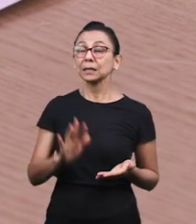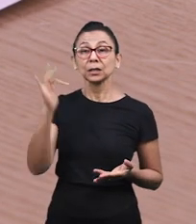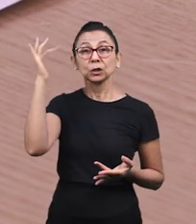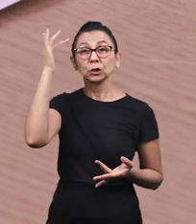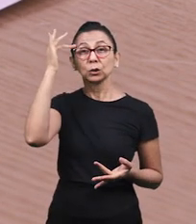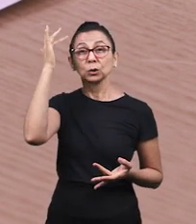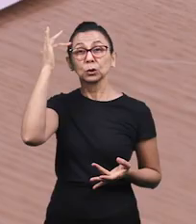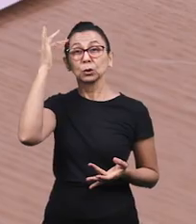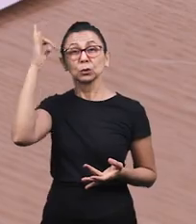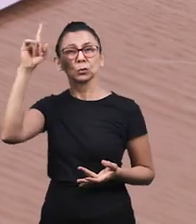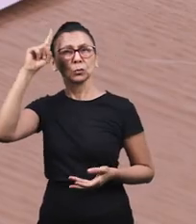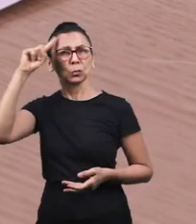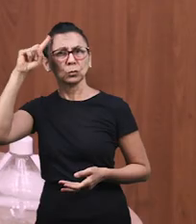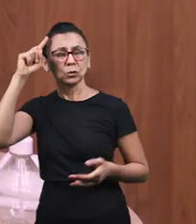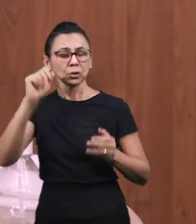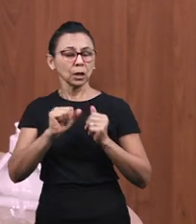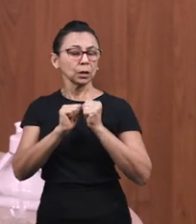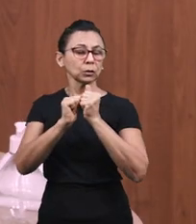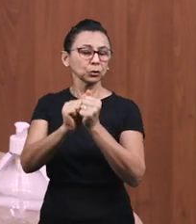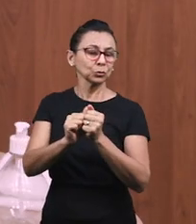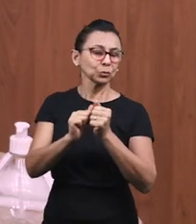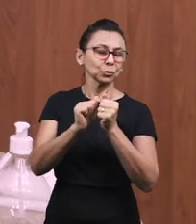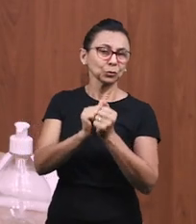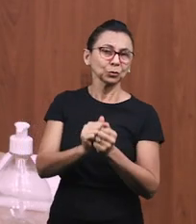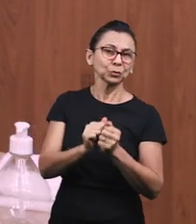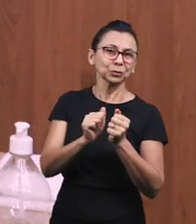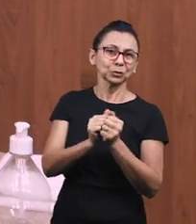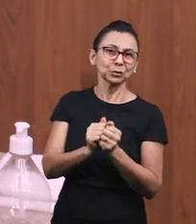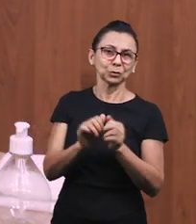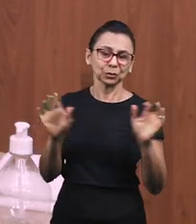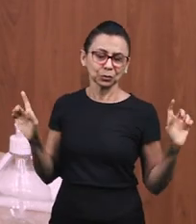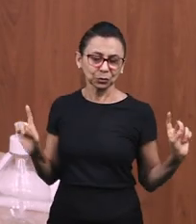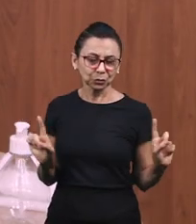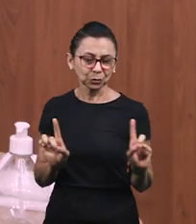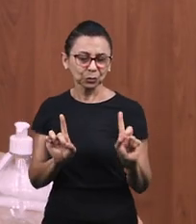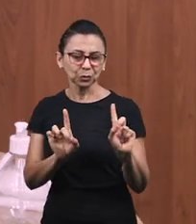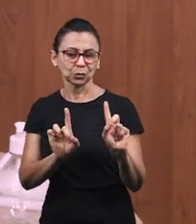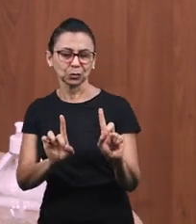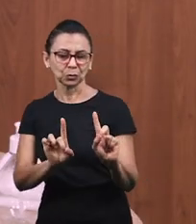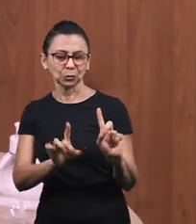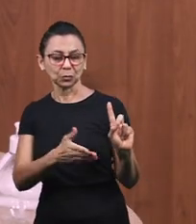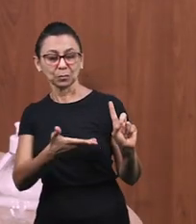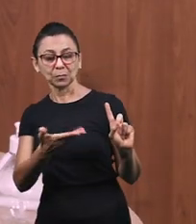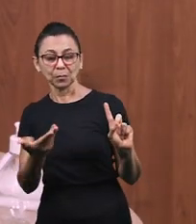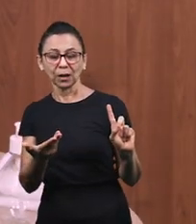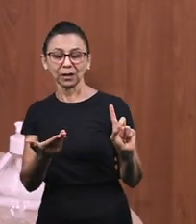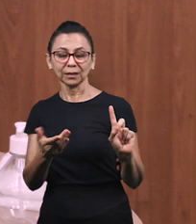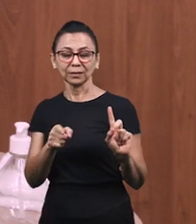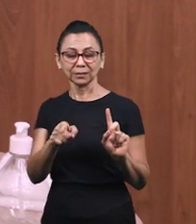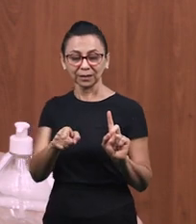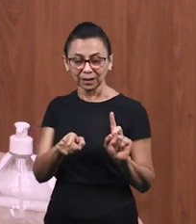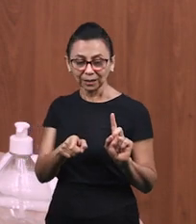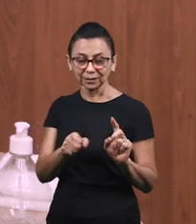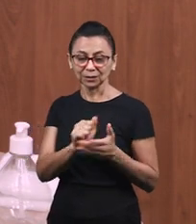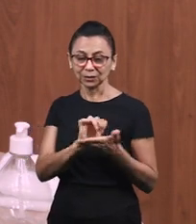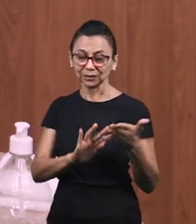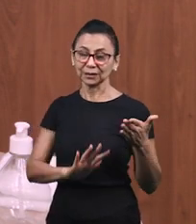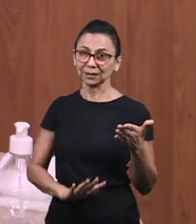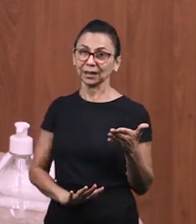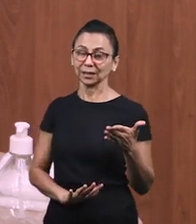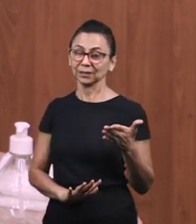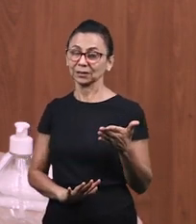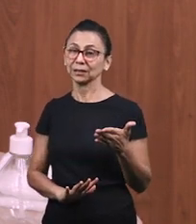fazer essa rotina junto com a criança. Todos os dias quando ela acordar, montar juntamente com ela e